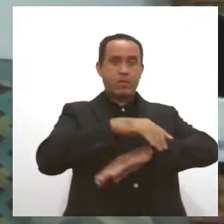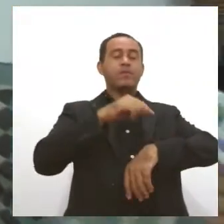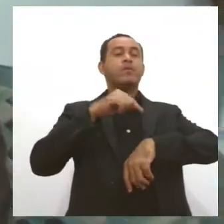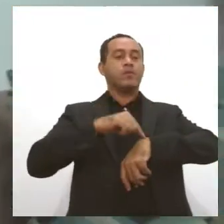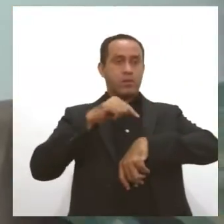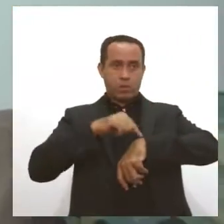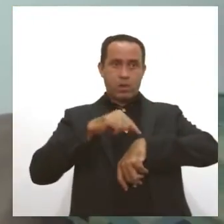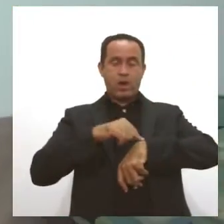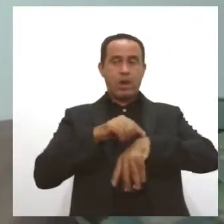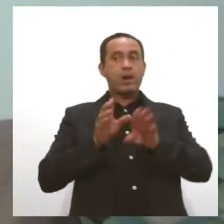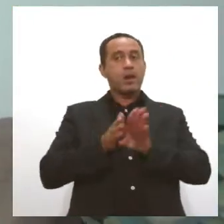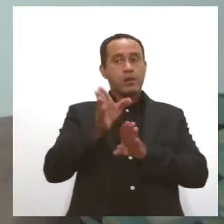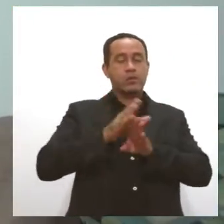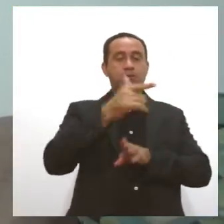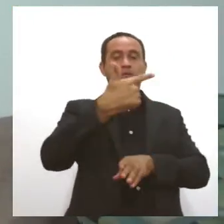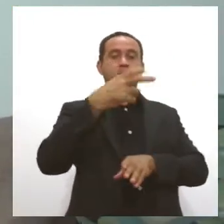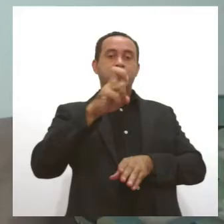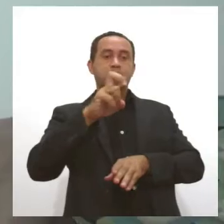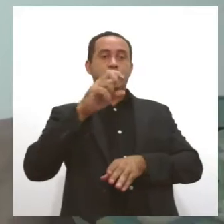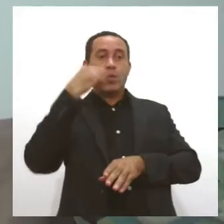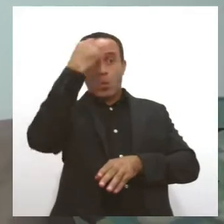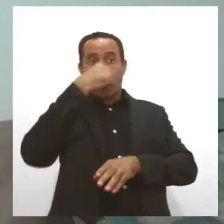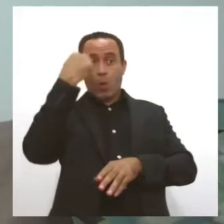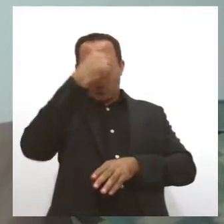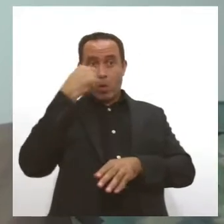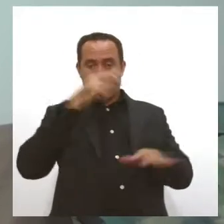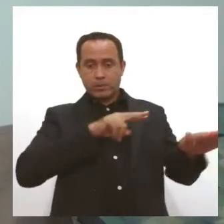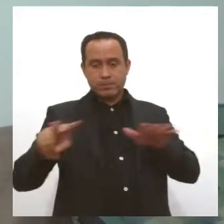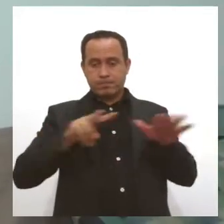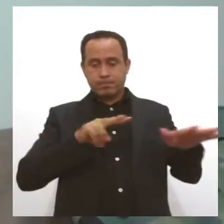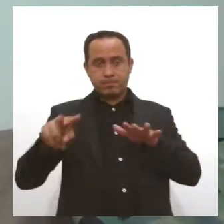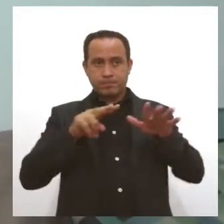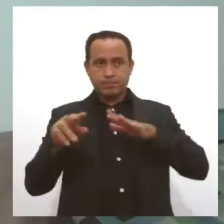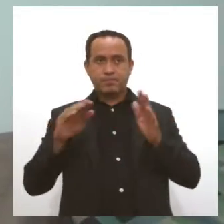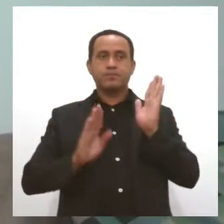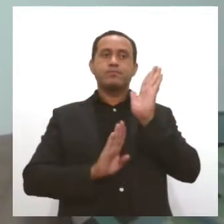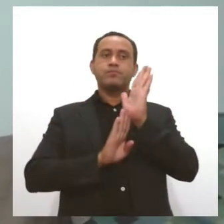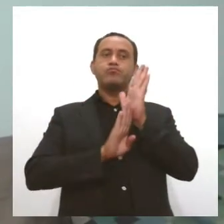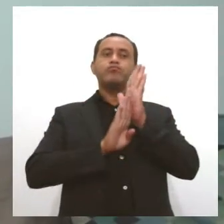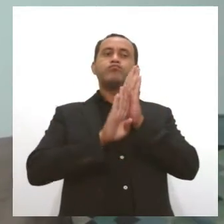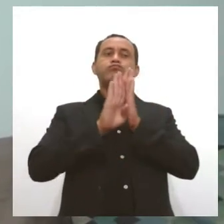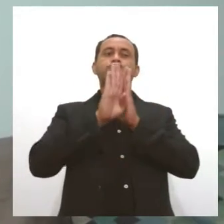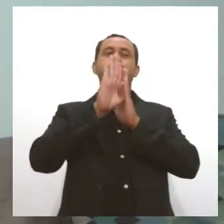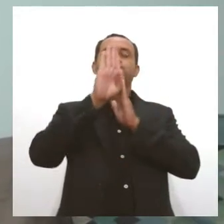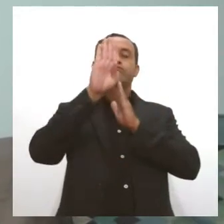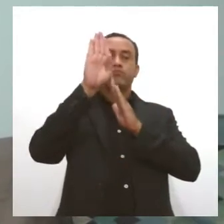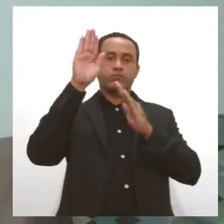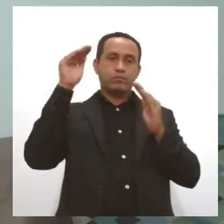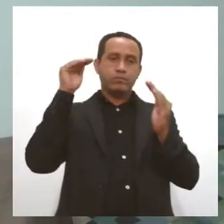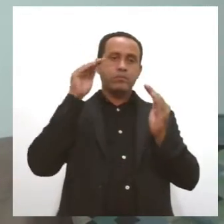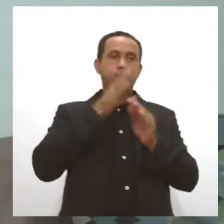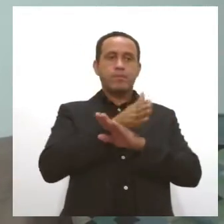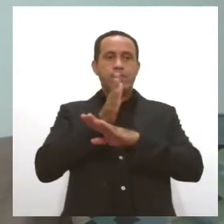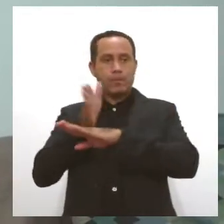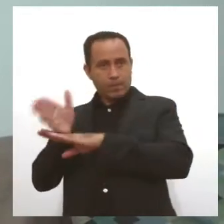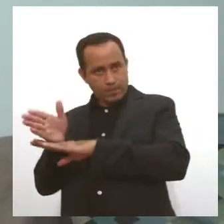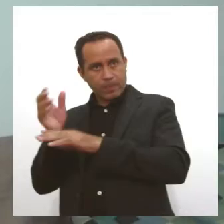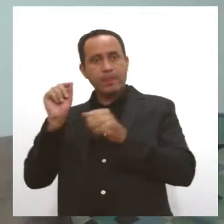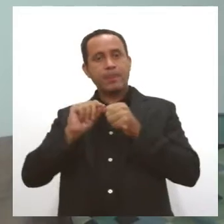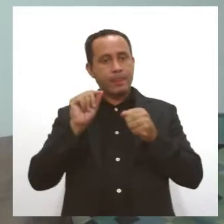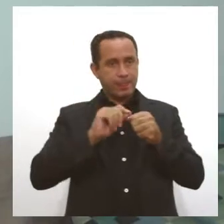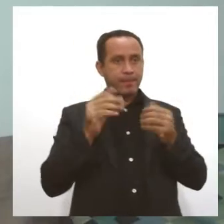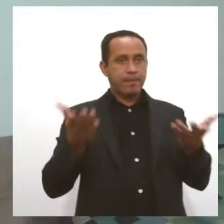recomendada de 25 horas semanais, tá? Para que ele atinja aquela meta, né? Dos setores que ele tem a fazer. No caso,